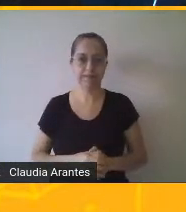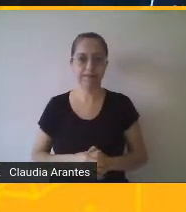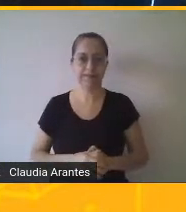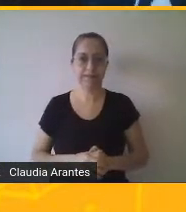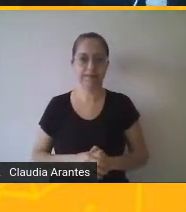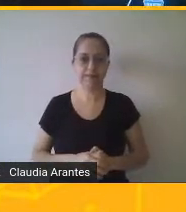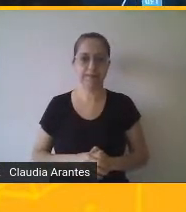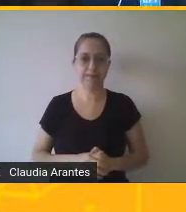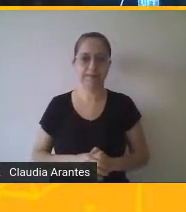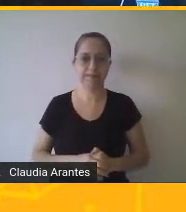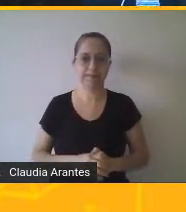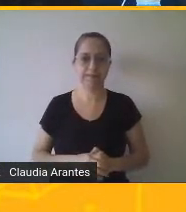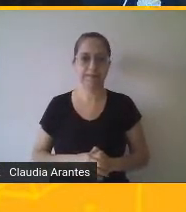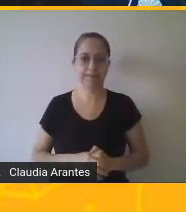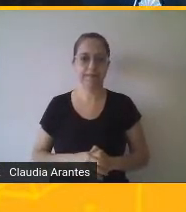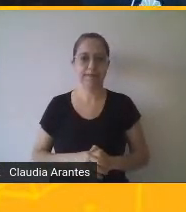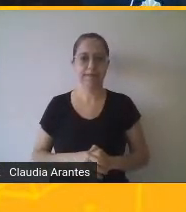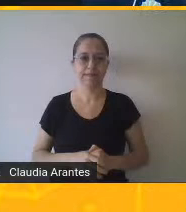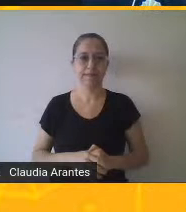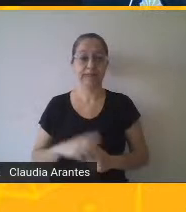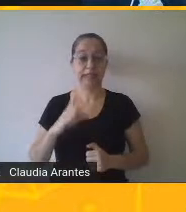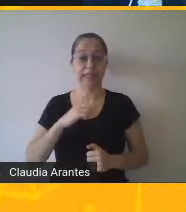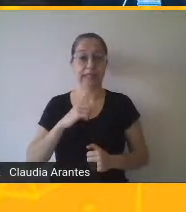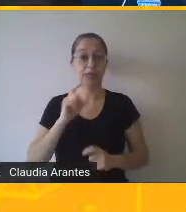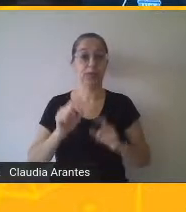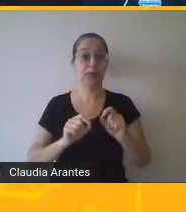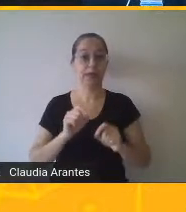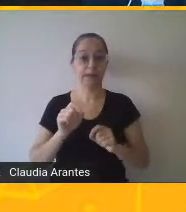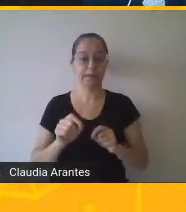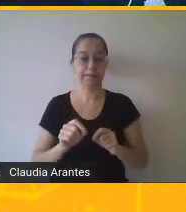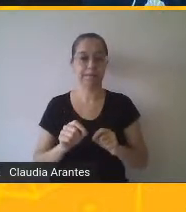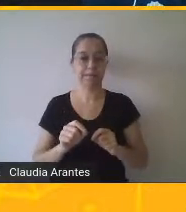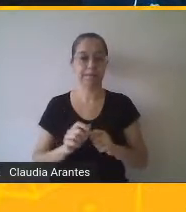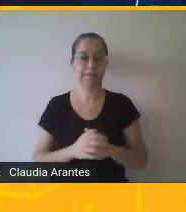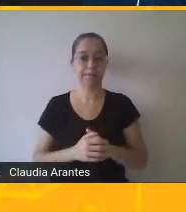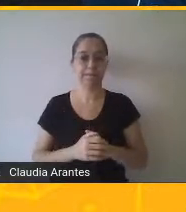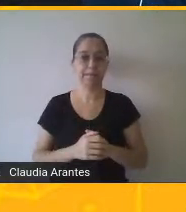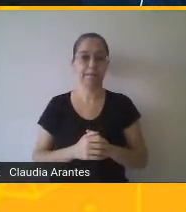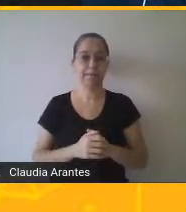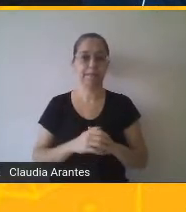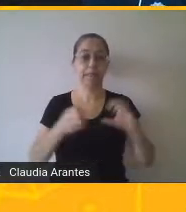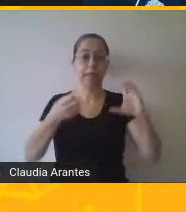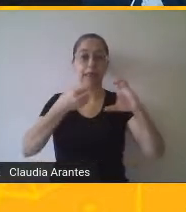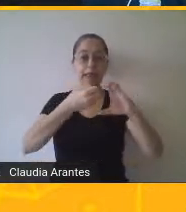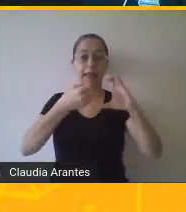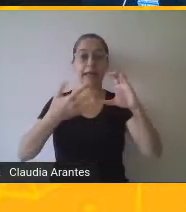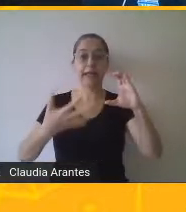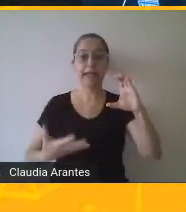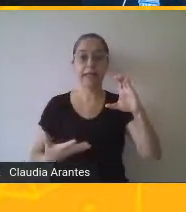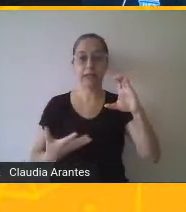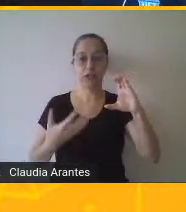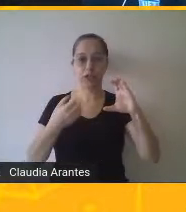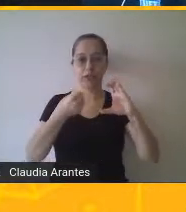é centrada em uma característica própria.